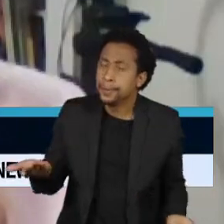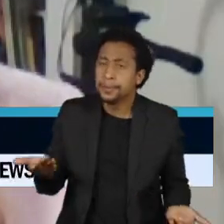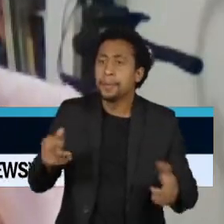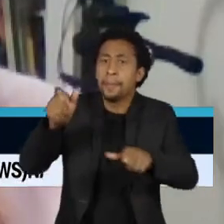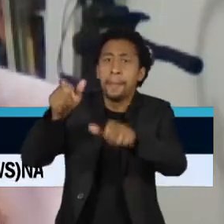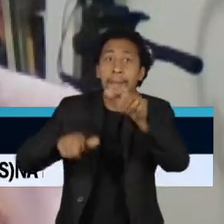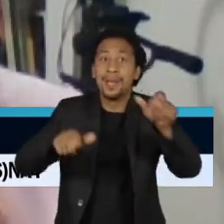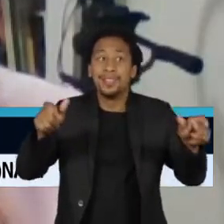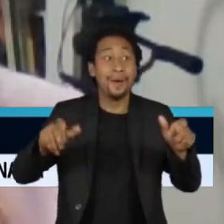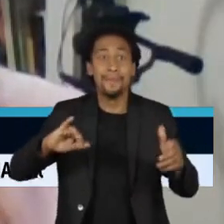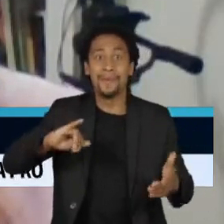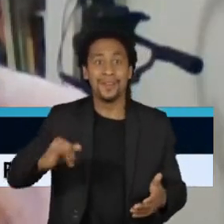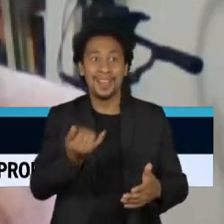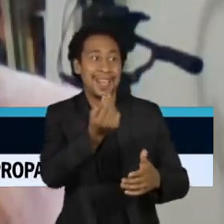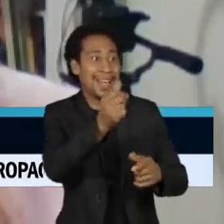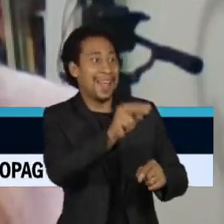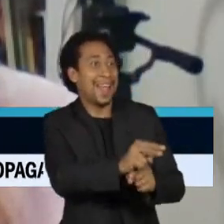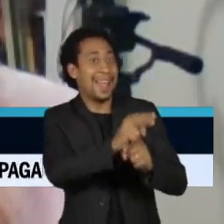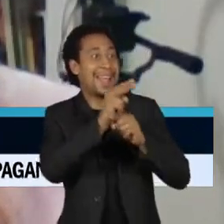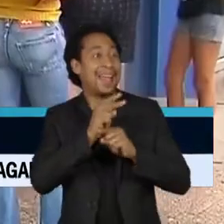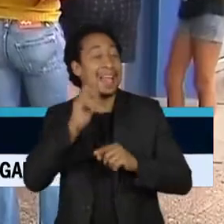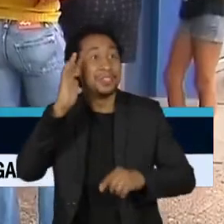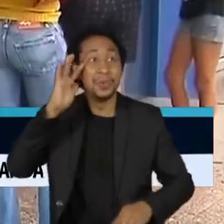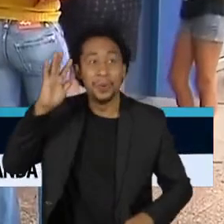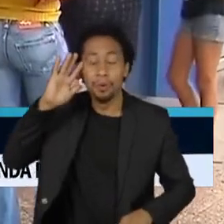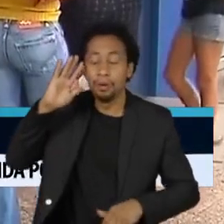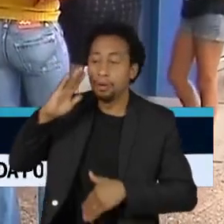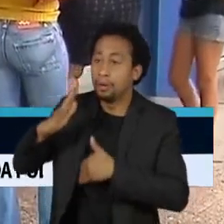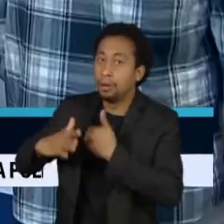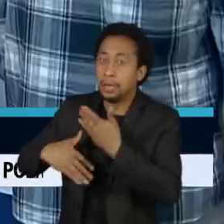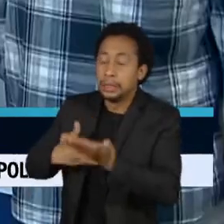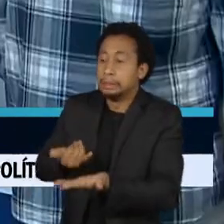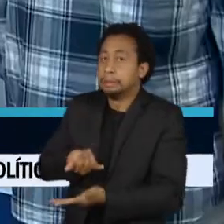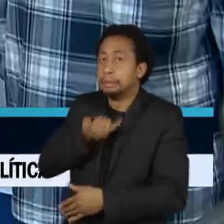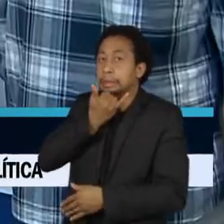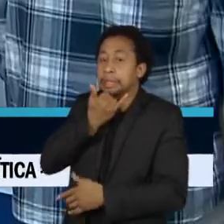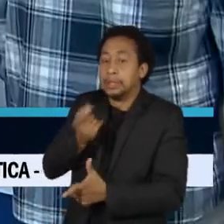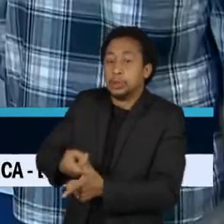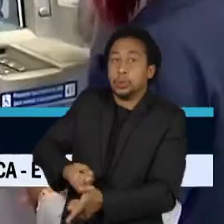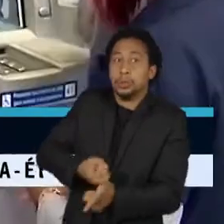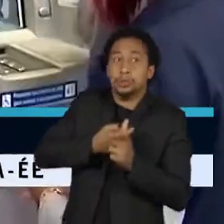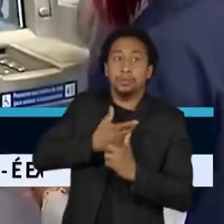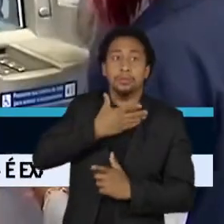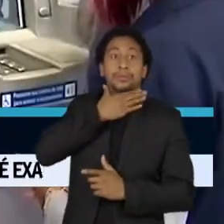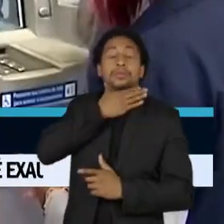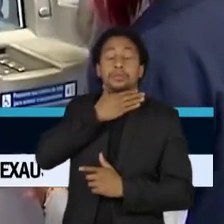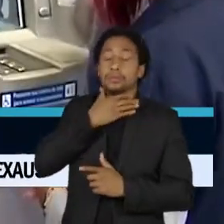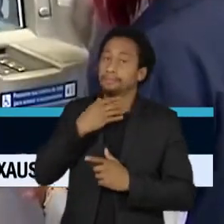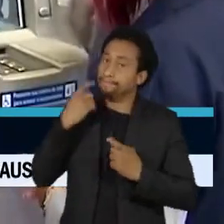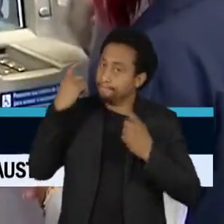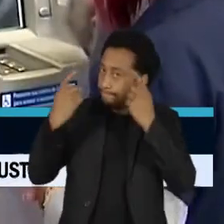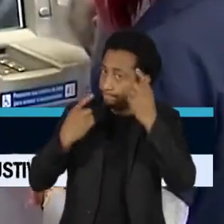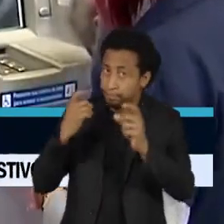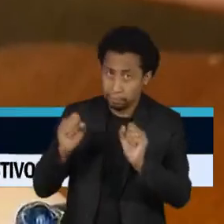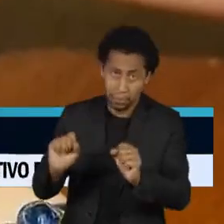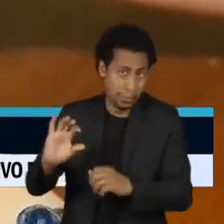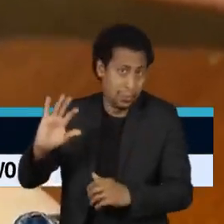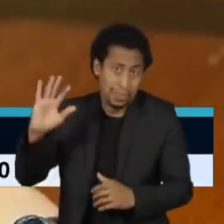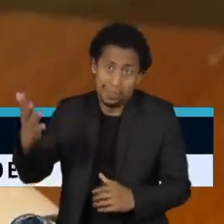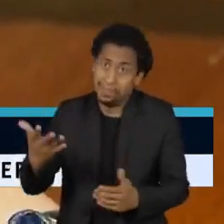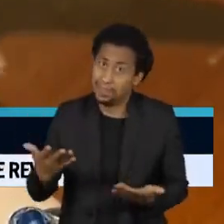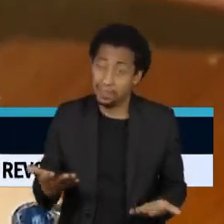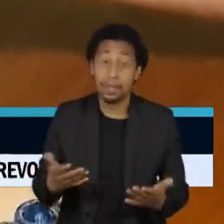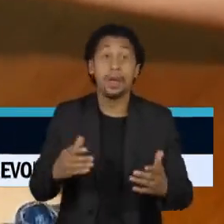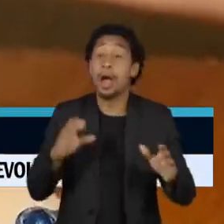um sonho, pode se tornar de verdade um pesadelo. E tem uma questão ali de pega o valor máximo logo porque